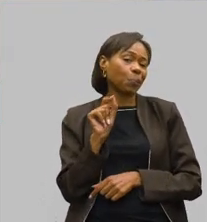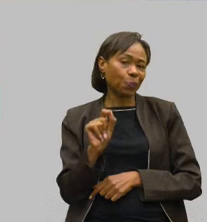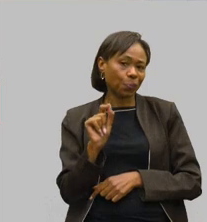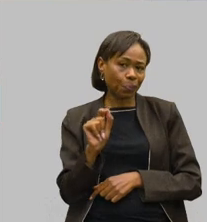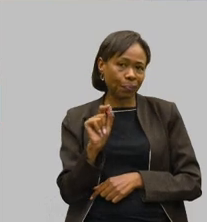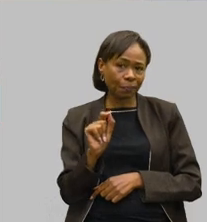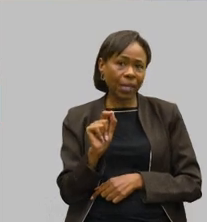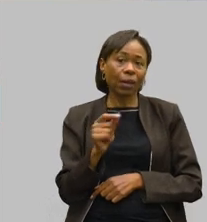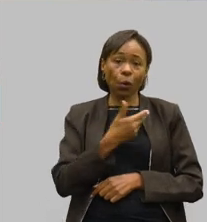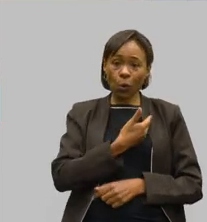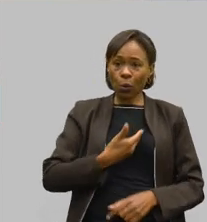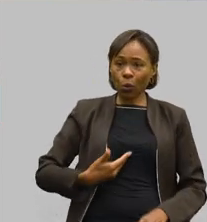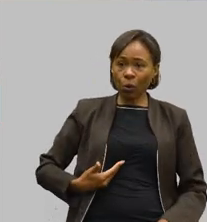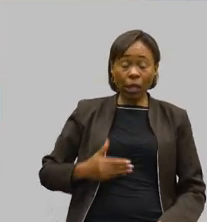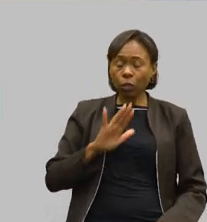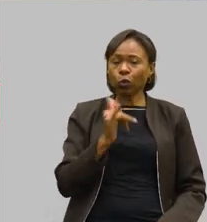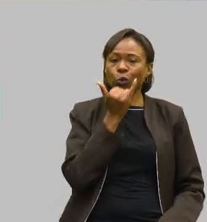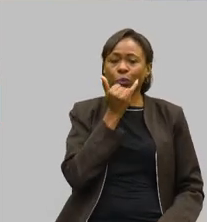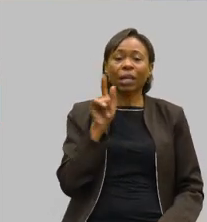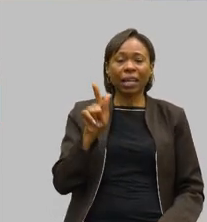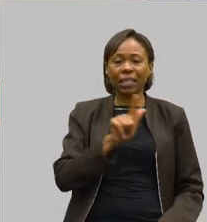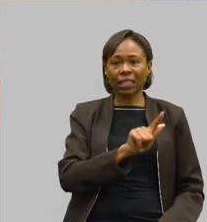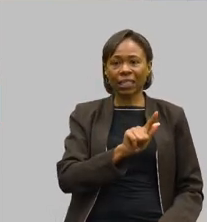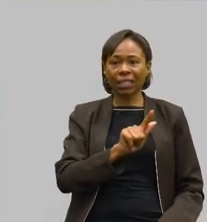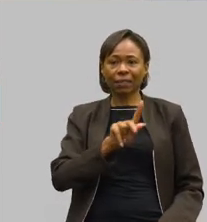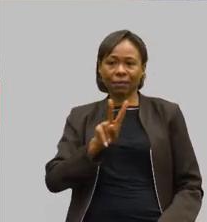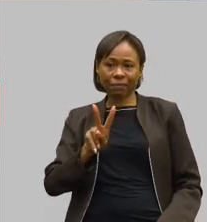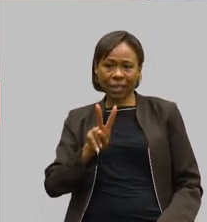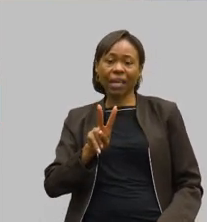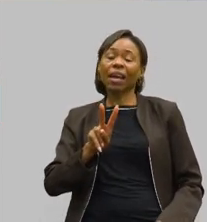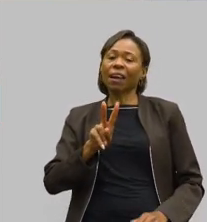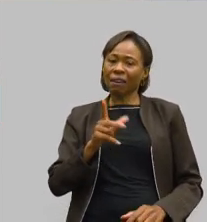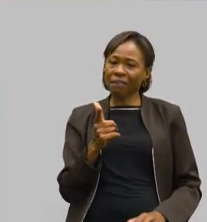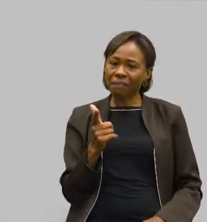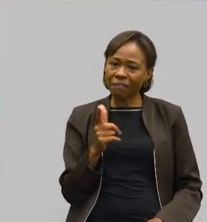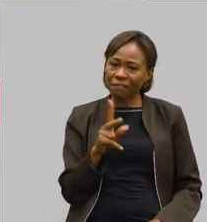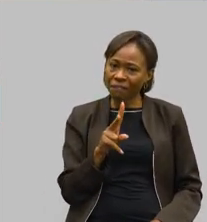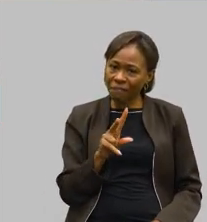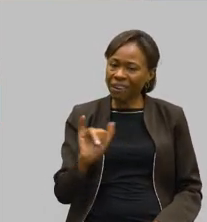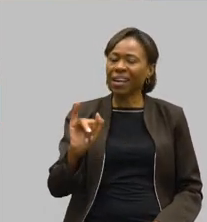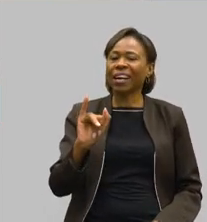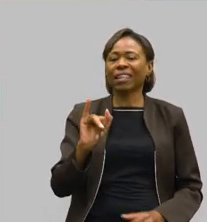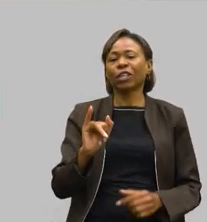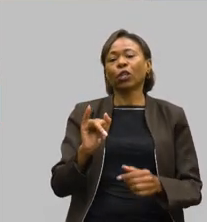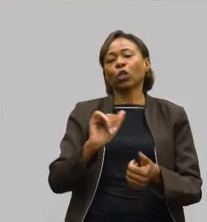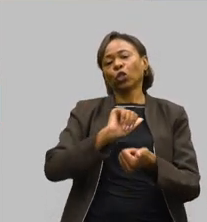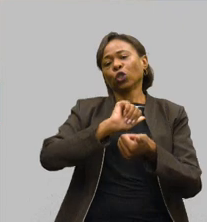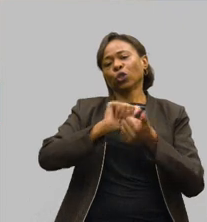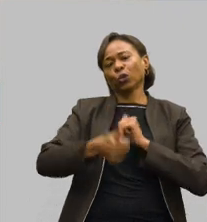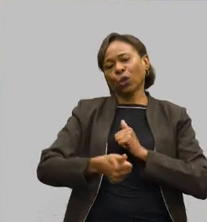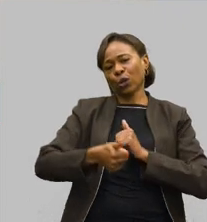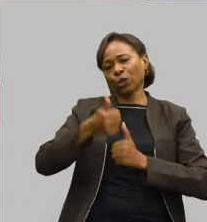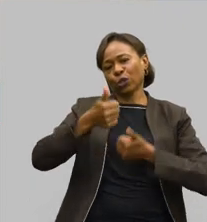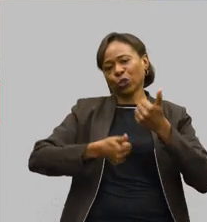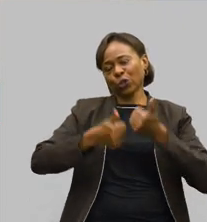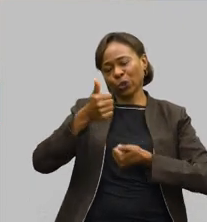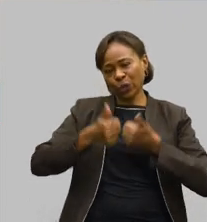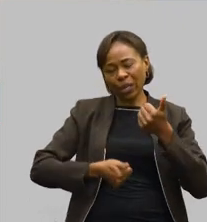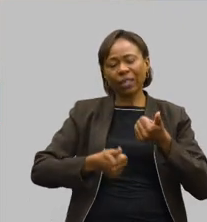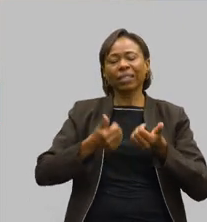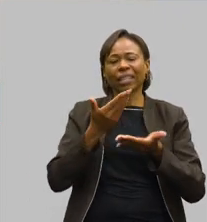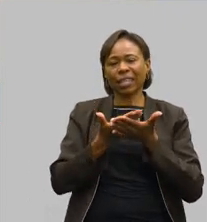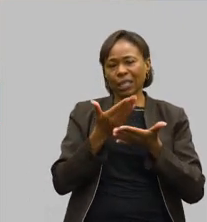o governador Valadares irá receber a final dos Jogos Escolares, agora no final do mês de julho, então, a política de esporte também